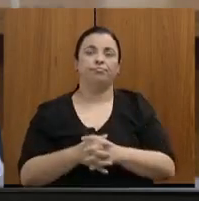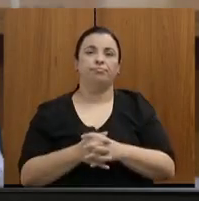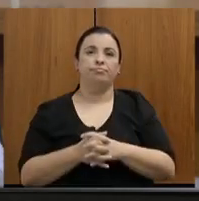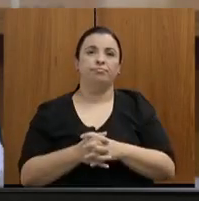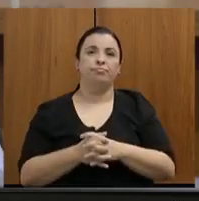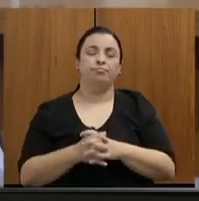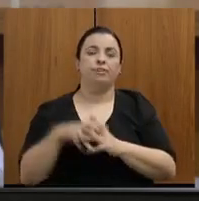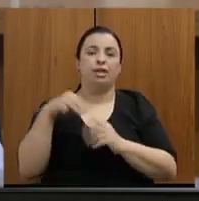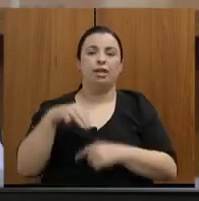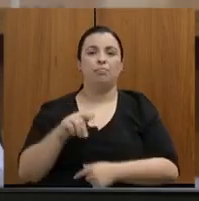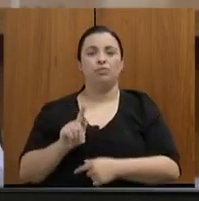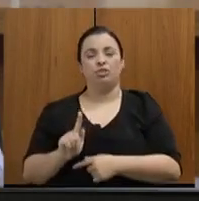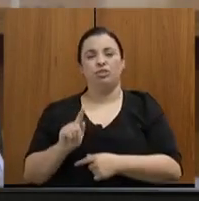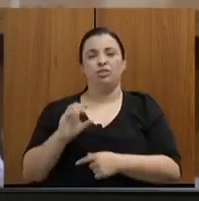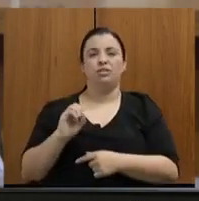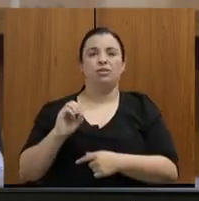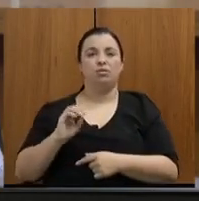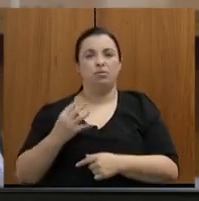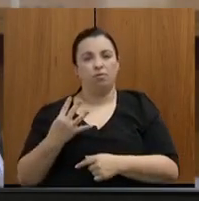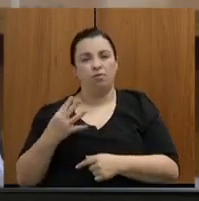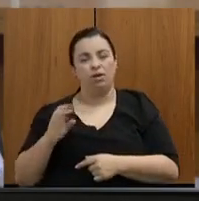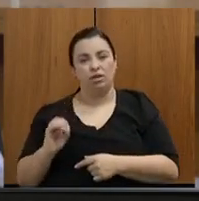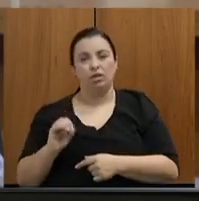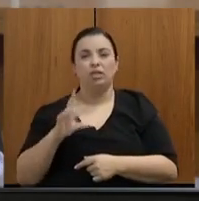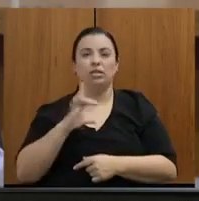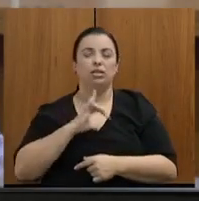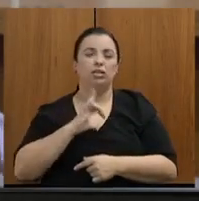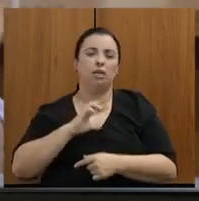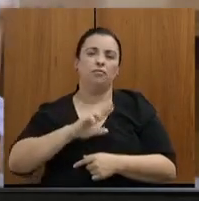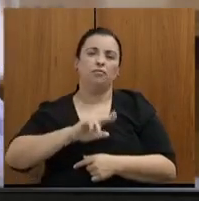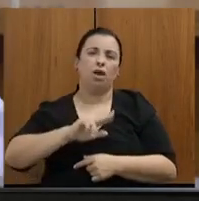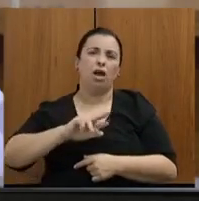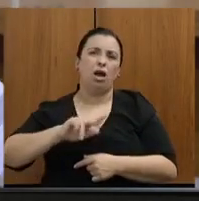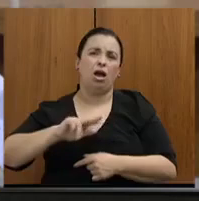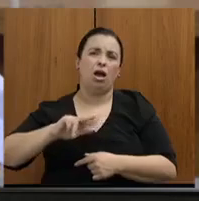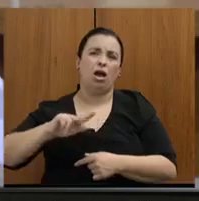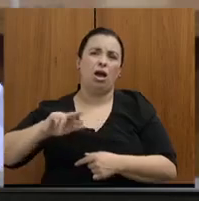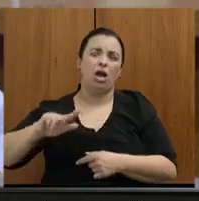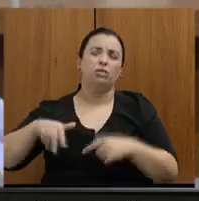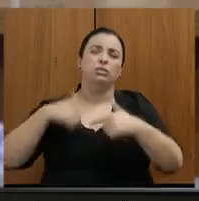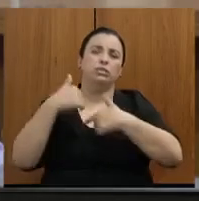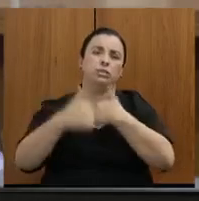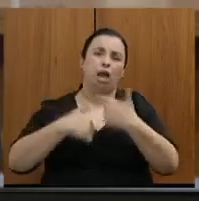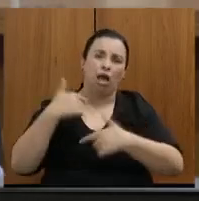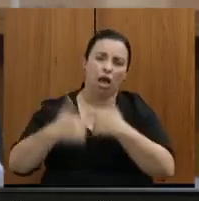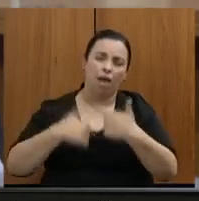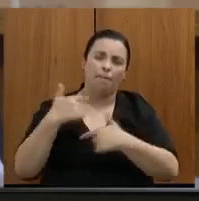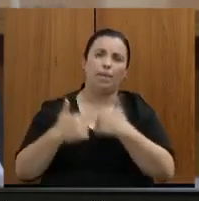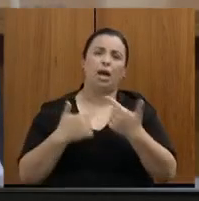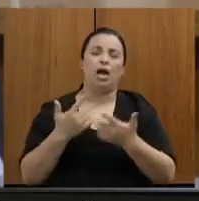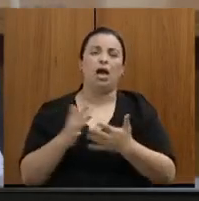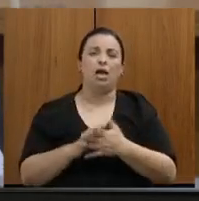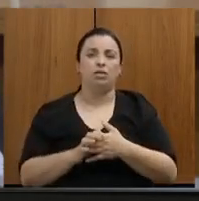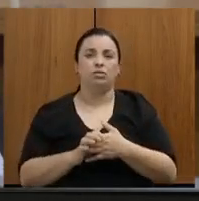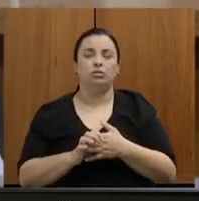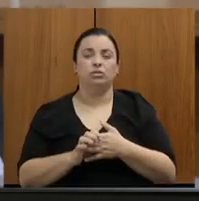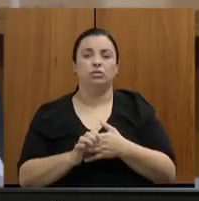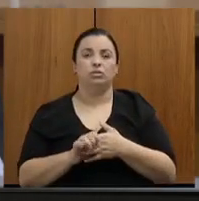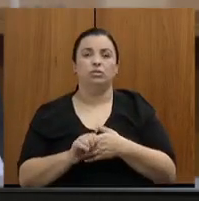MG040, enfim, temos aí um conjunto de trabalhos, no noroeste mineiro também,